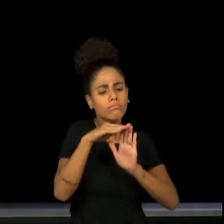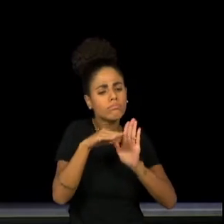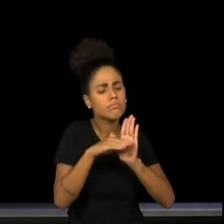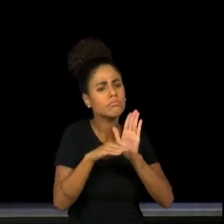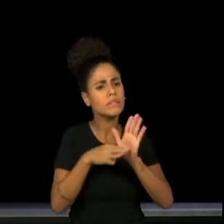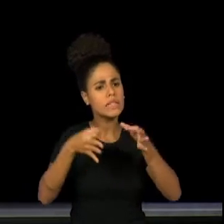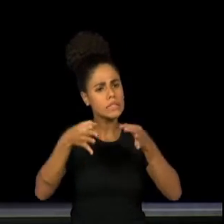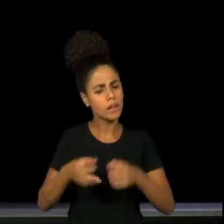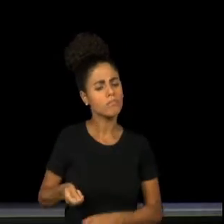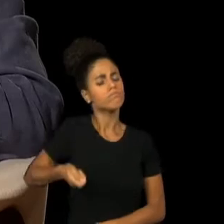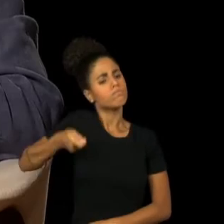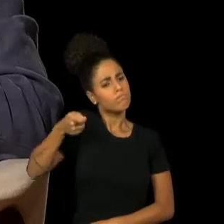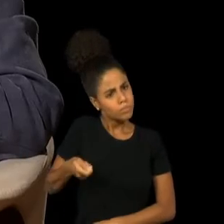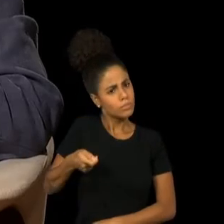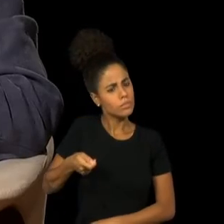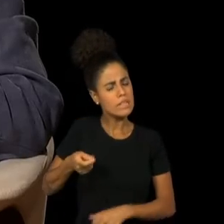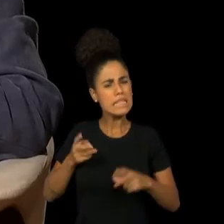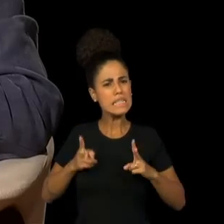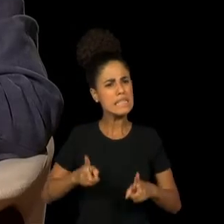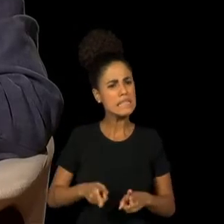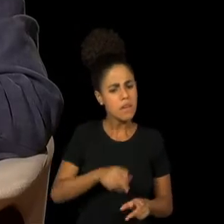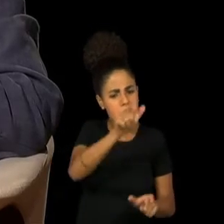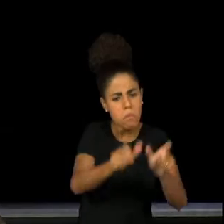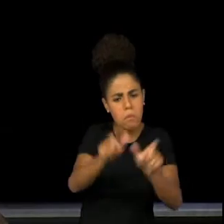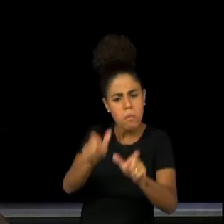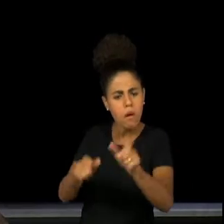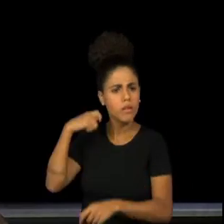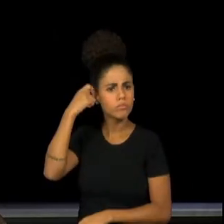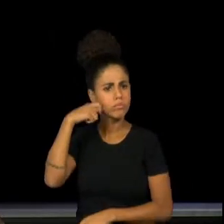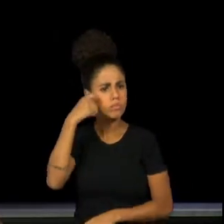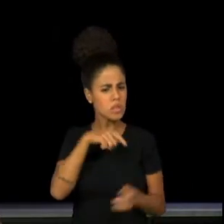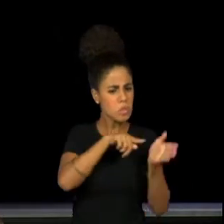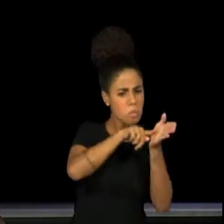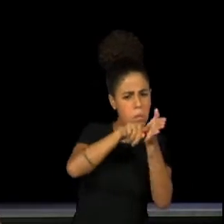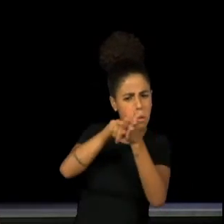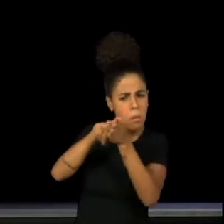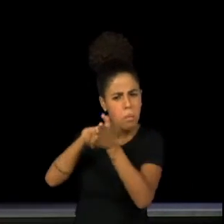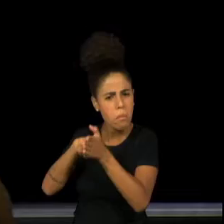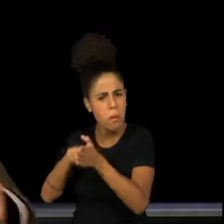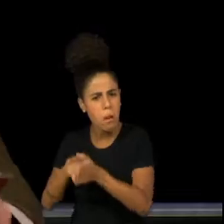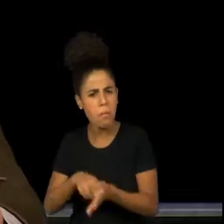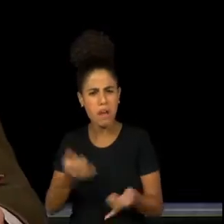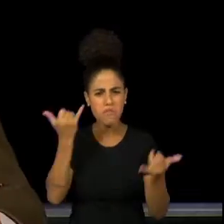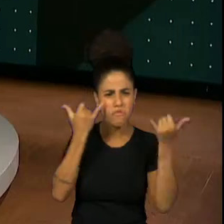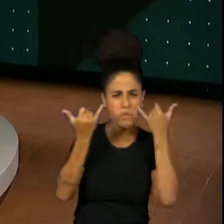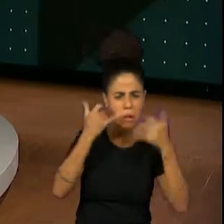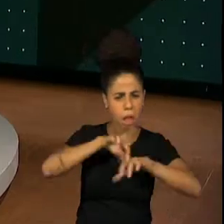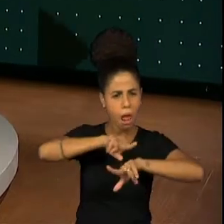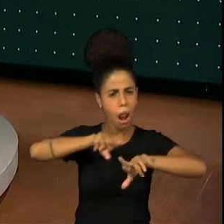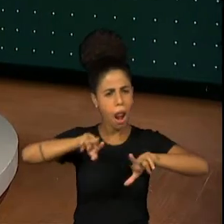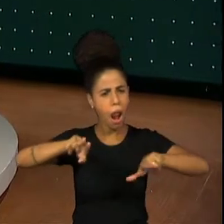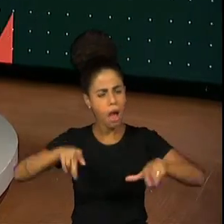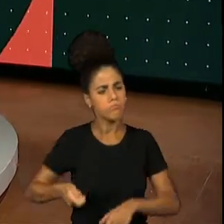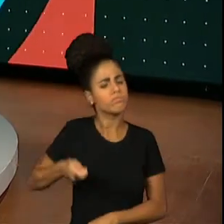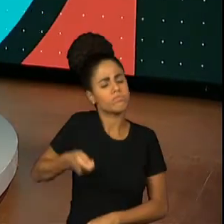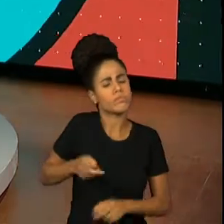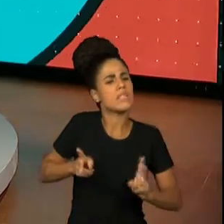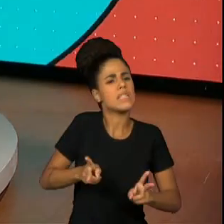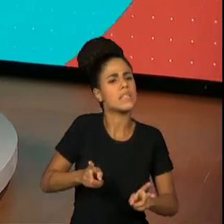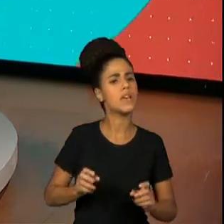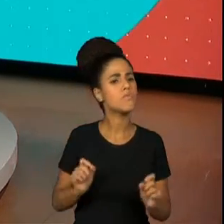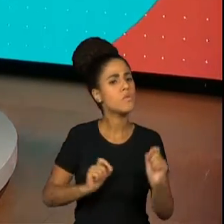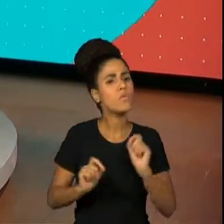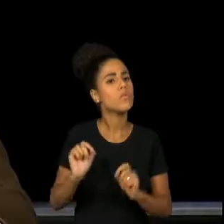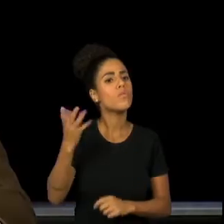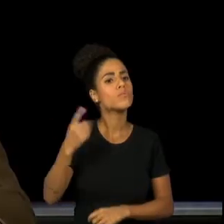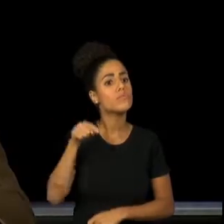rígido, exigia muito dos atores, muita pesquisa, muito ensaio. Então, o que isso tudo deixou na